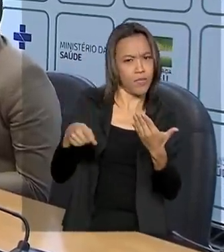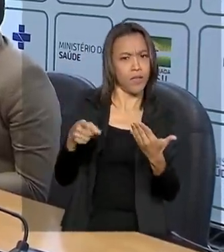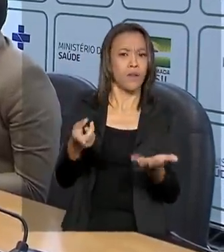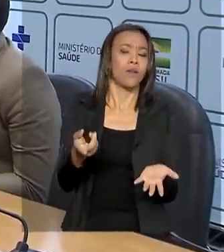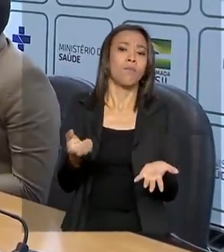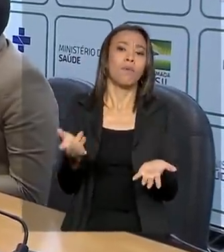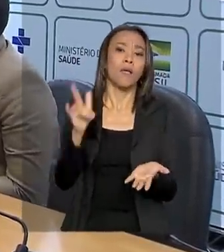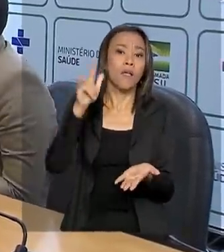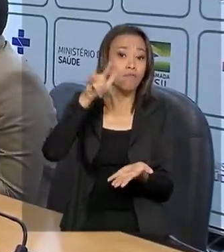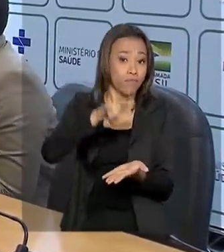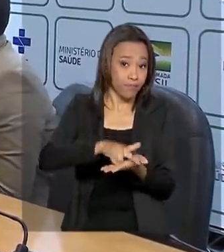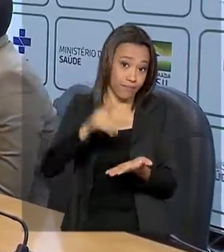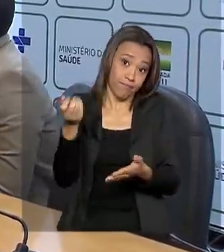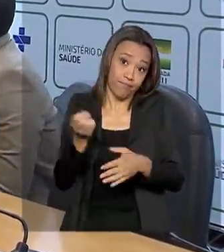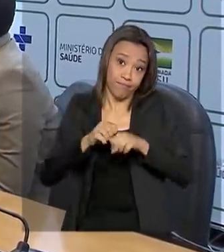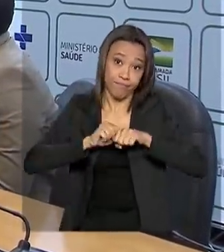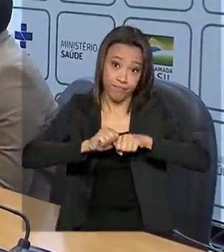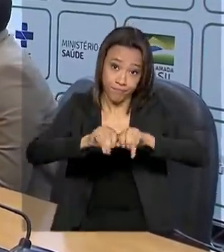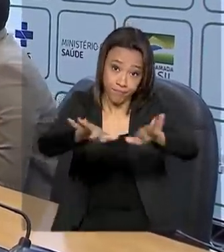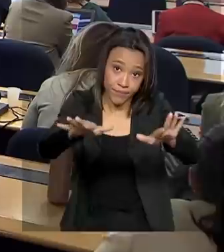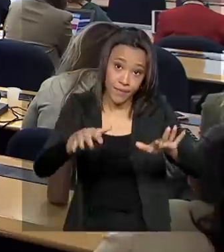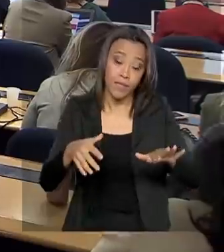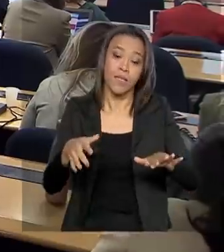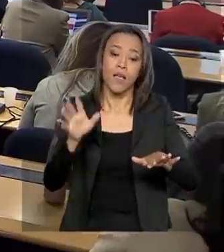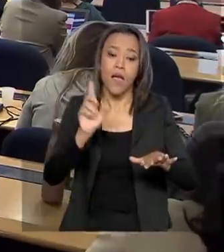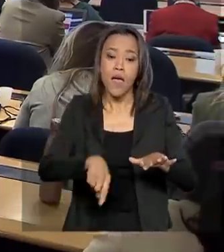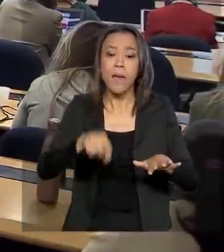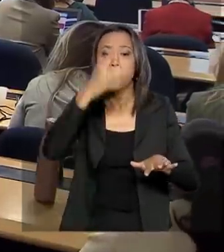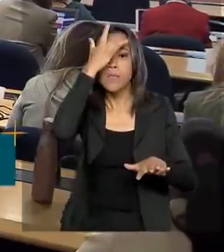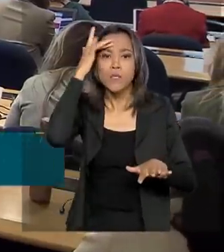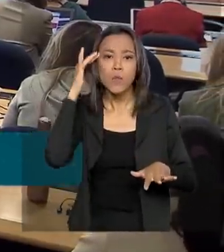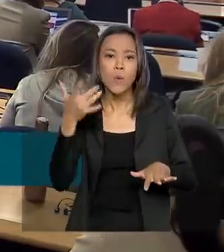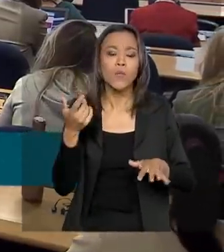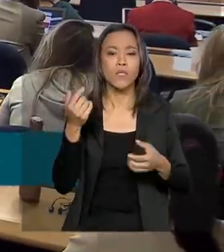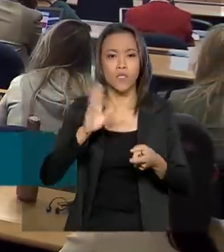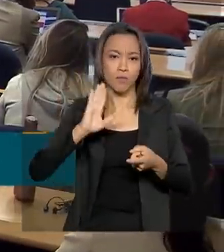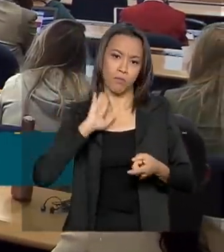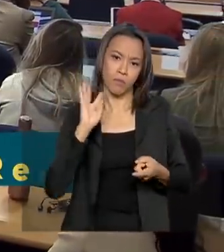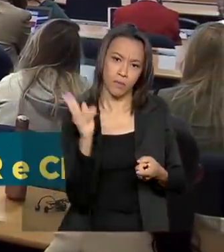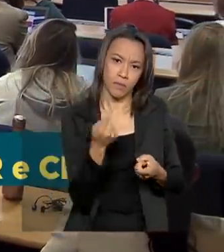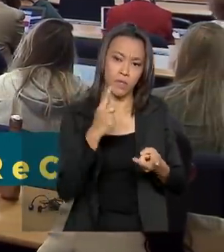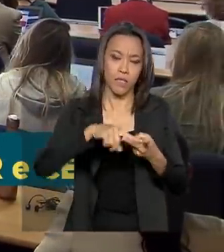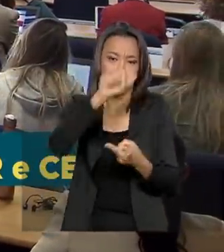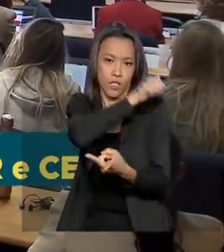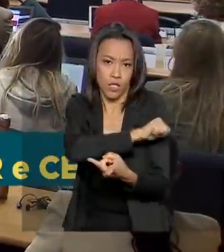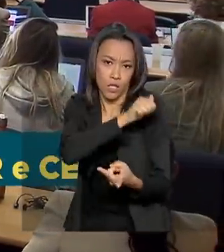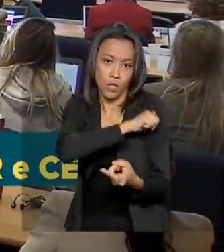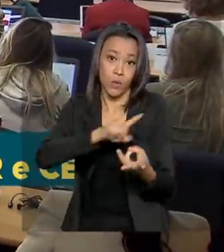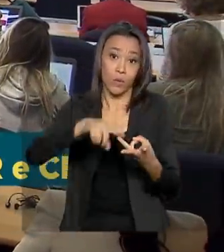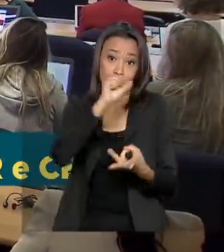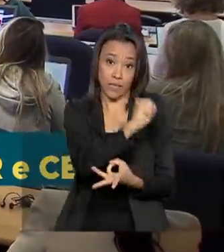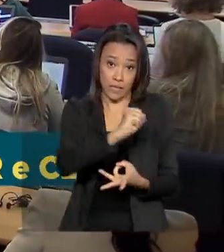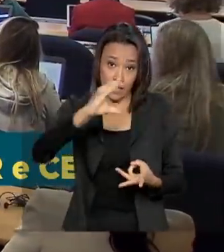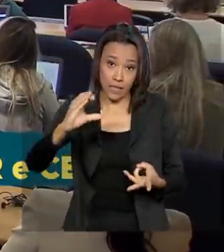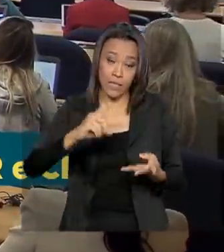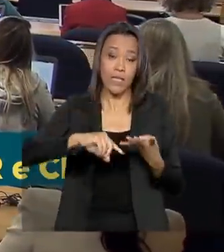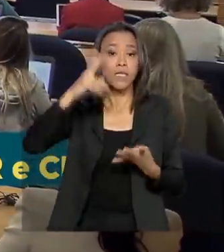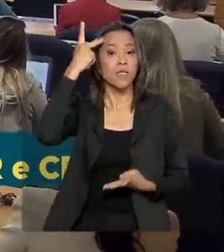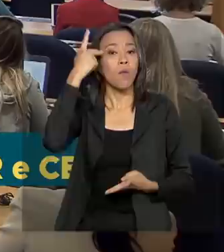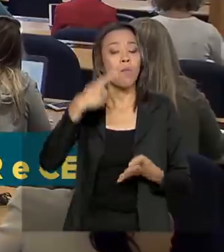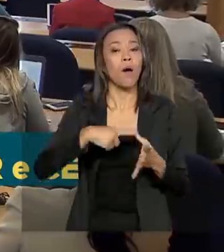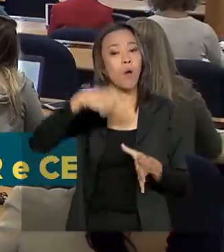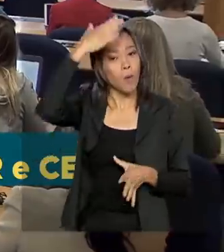coronavírus dos 33 notificados. São pacientes de Minas Gerais, Rio de Janeiro, Santa Catarina, São Paulo,